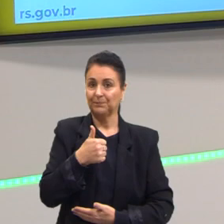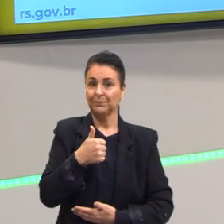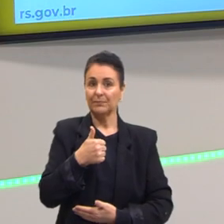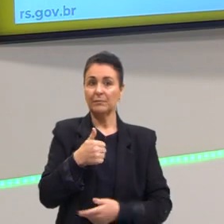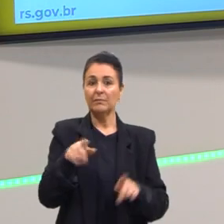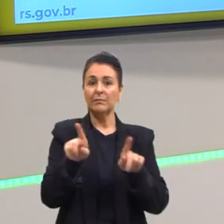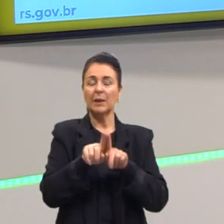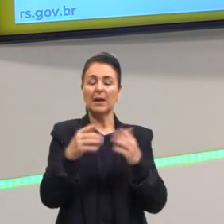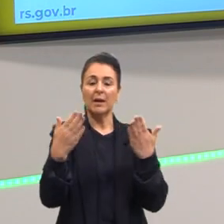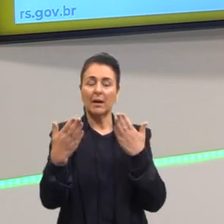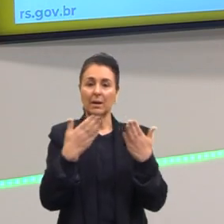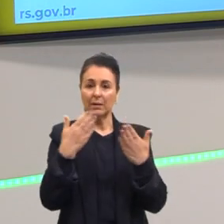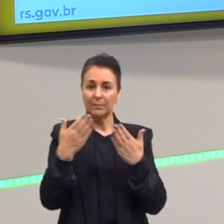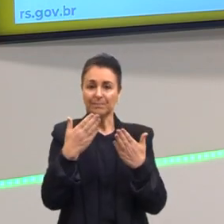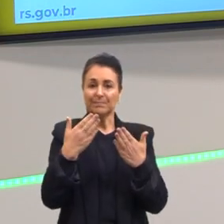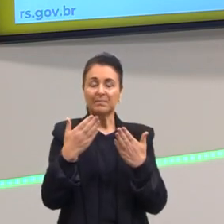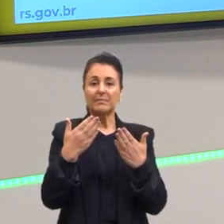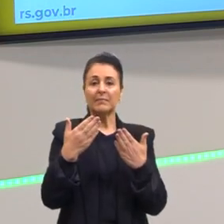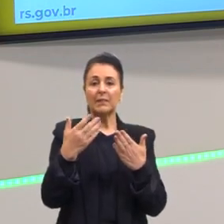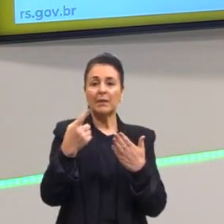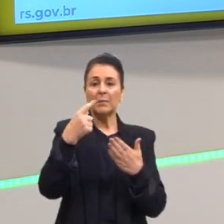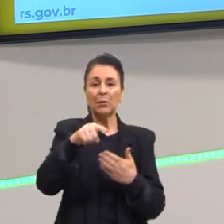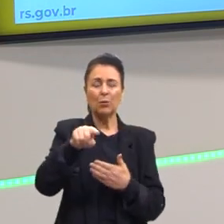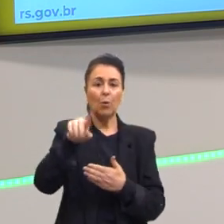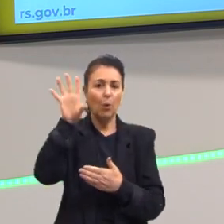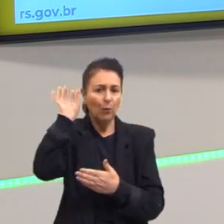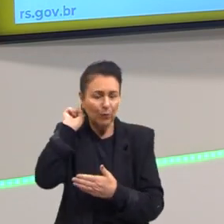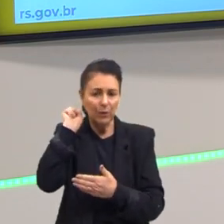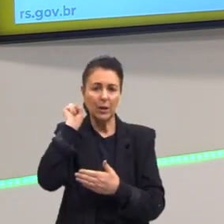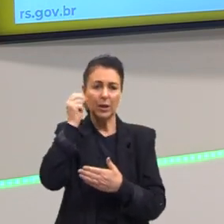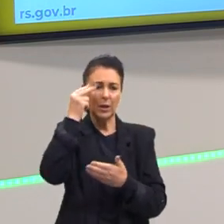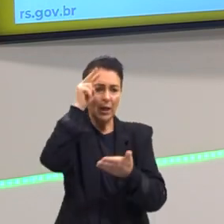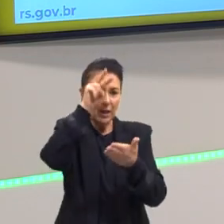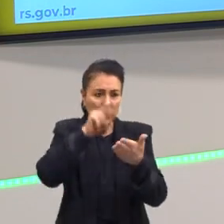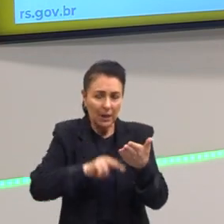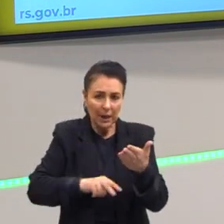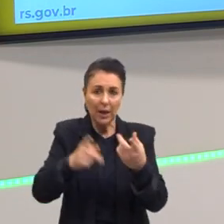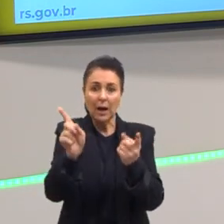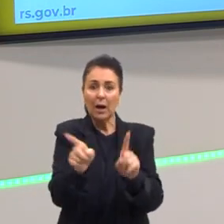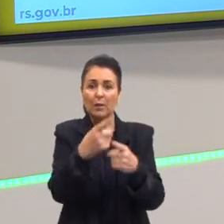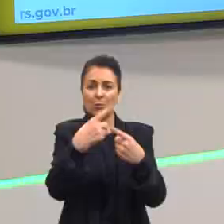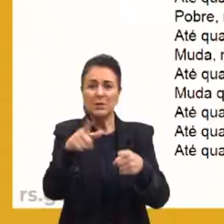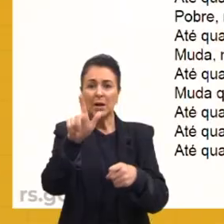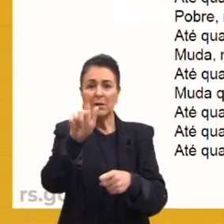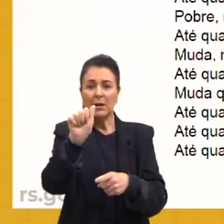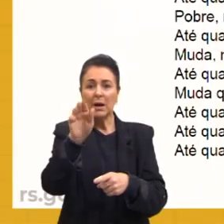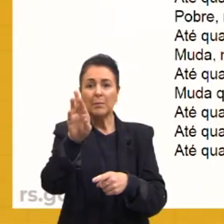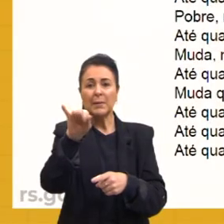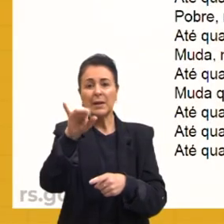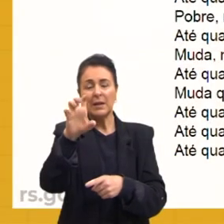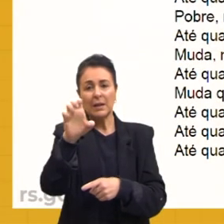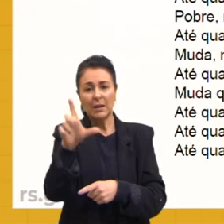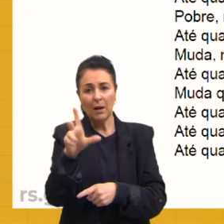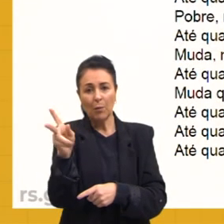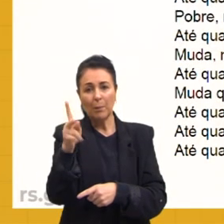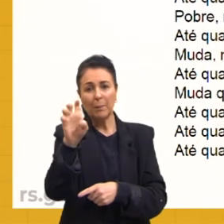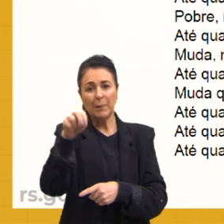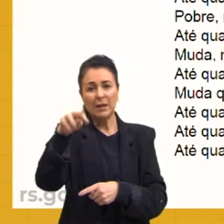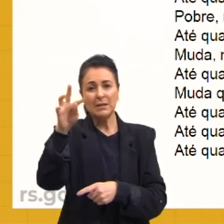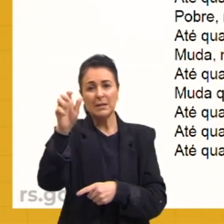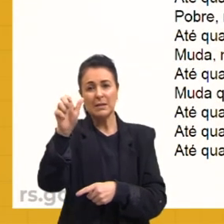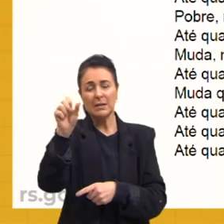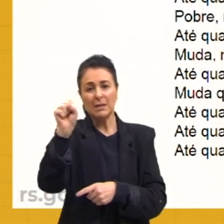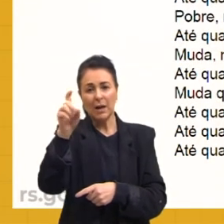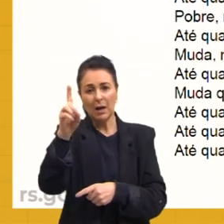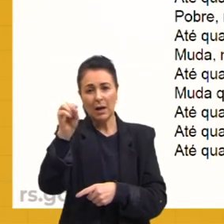para nós analisarmos e que você ouça e discuta, enfim, essa música do Gabriel Pensador, até quando, muito interessante, uma